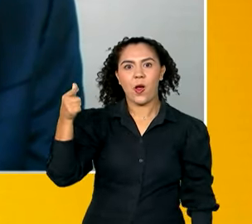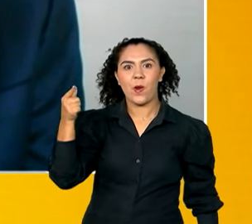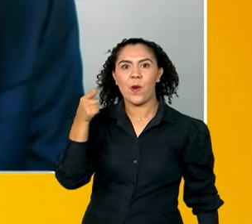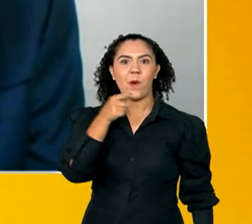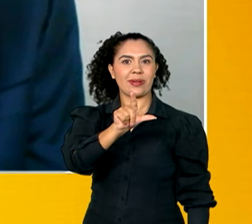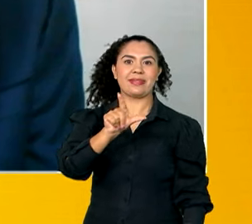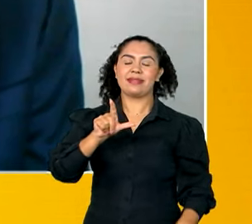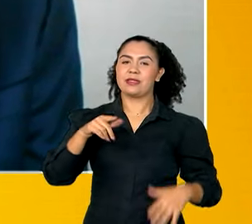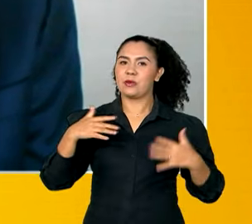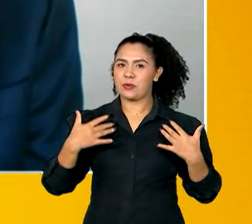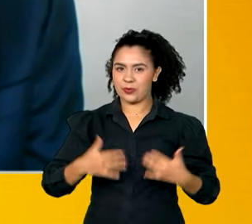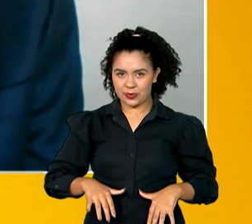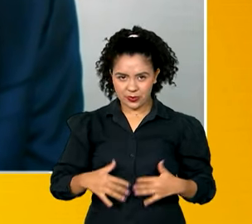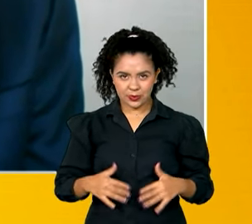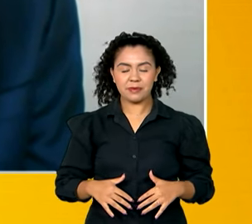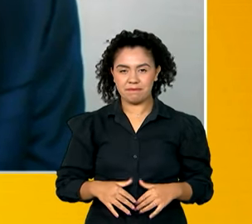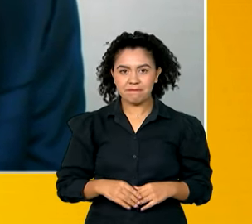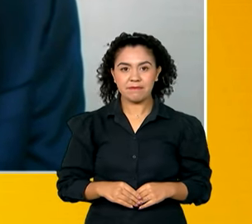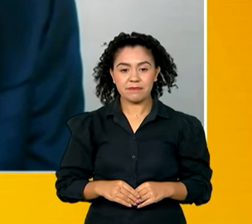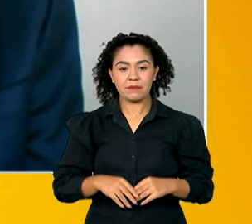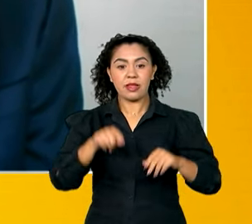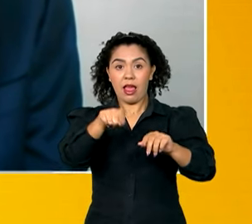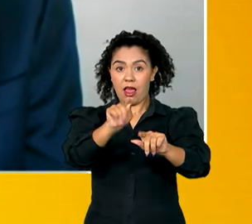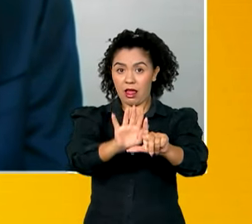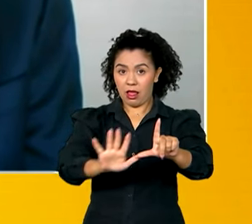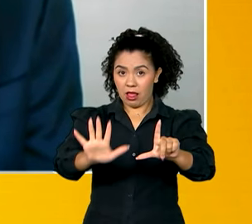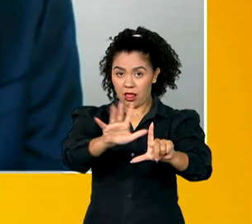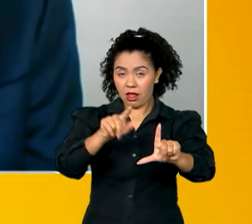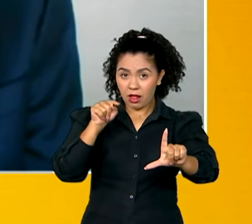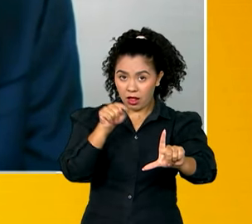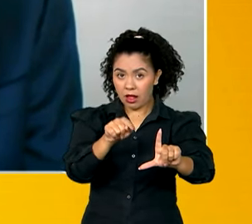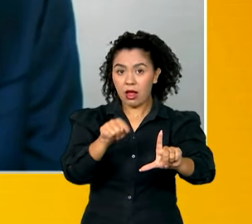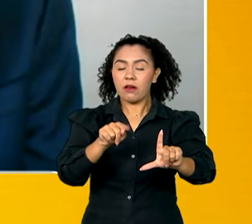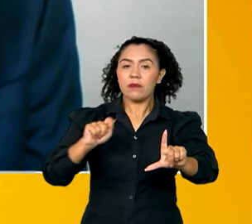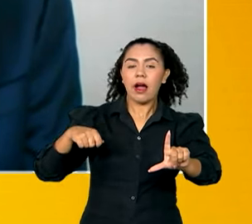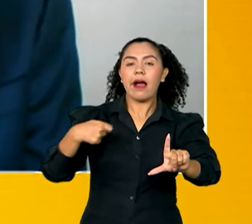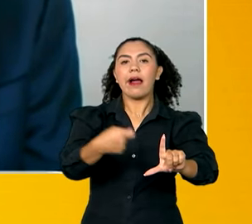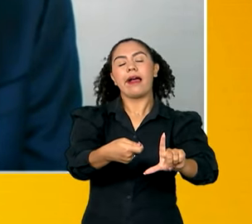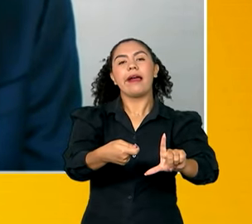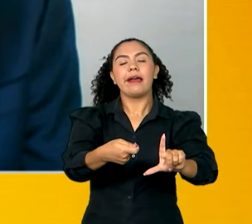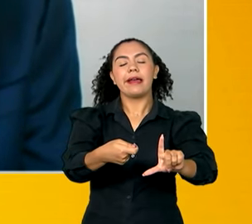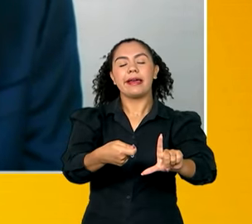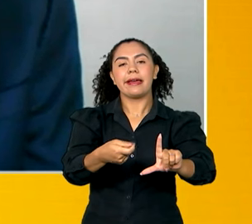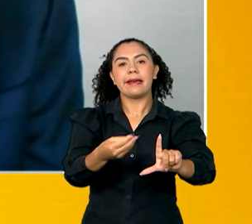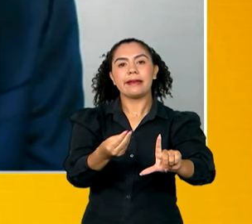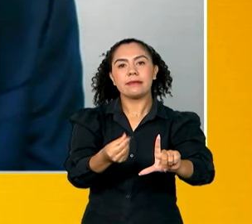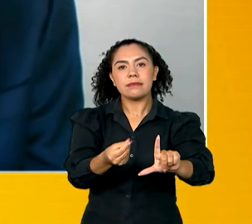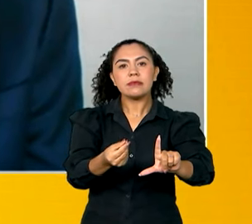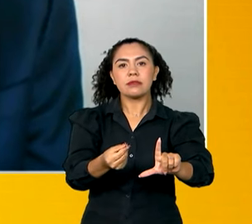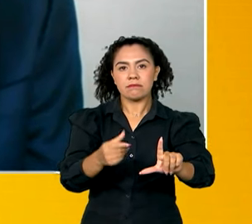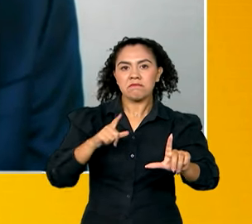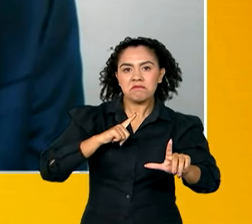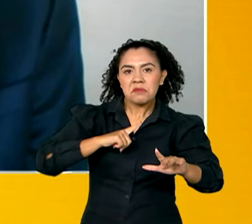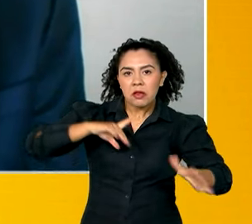Ela é um dos instrumentos que fazem eficaz a